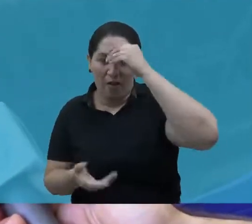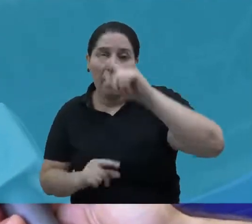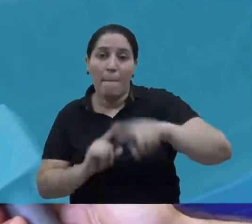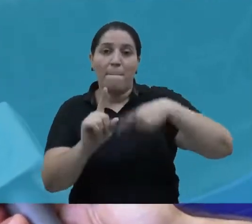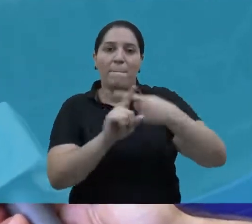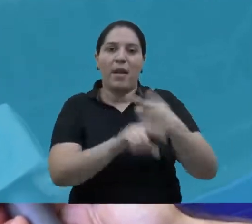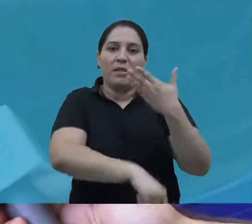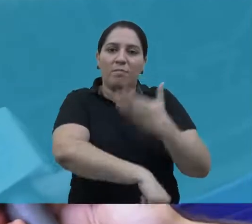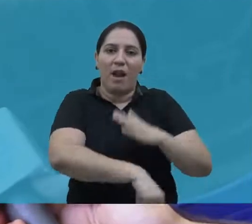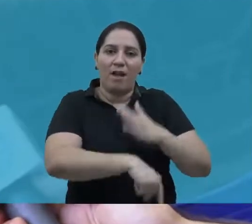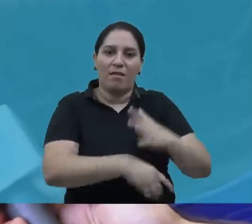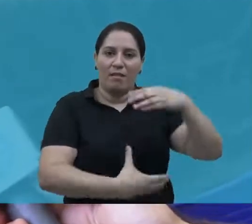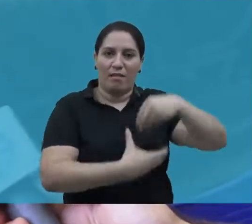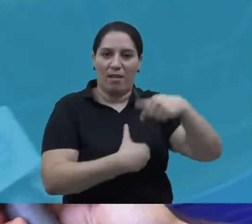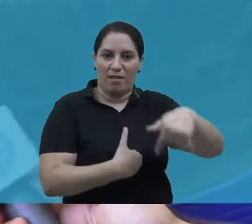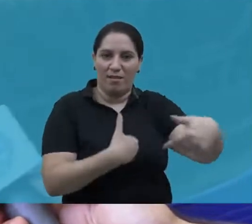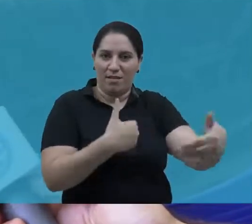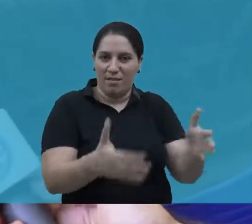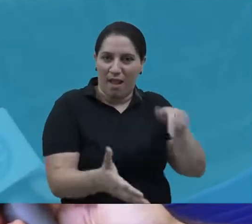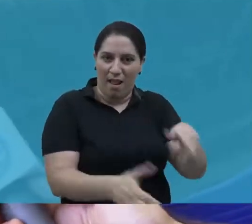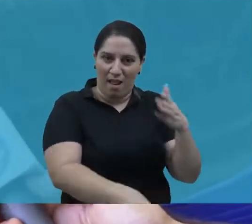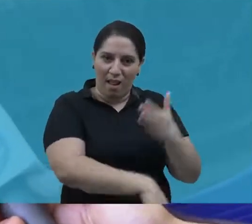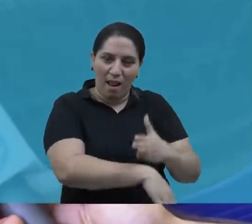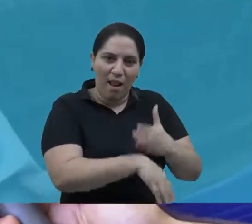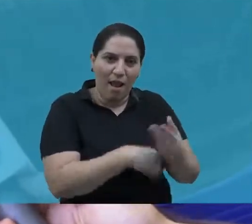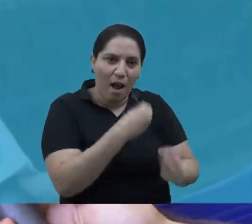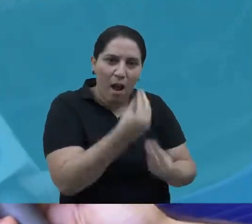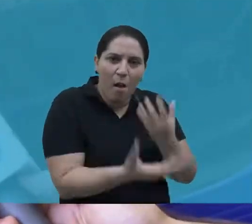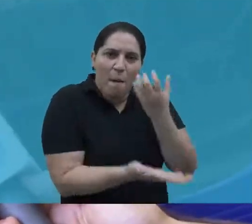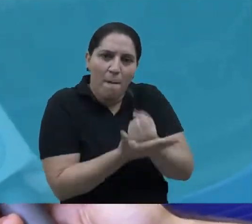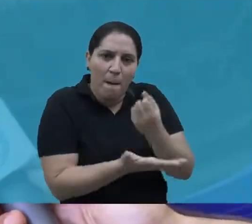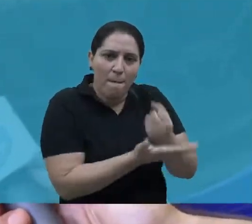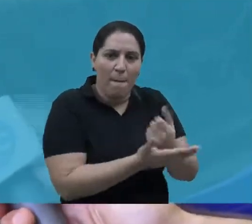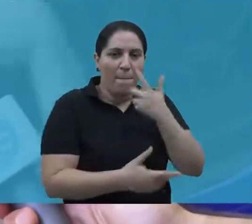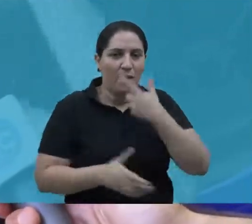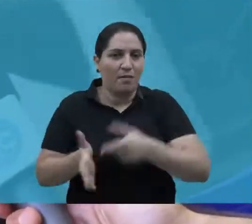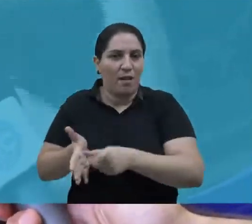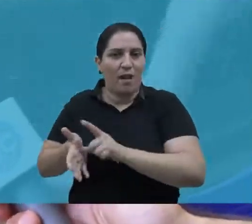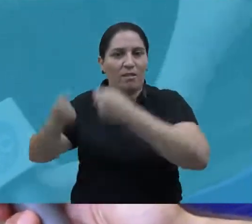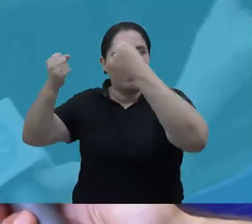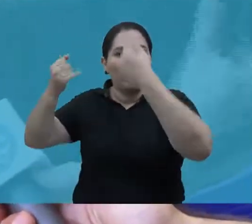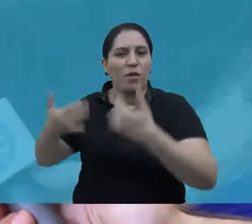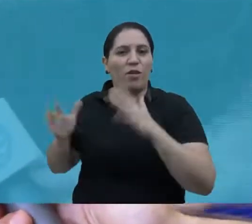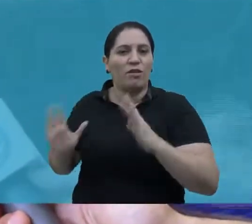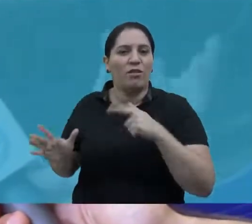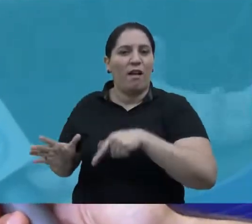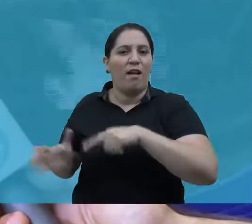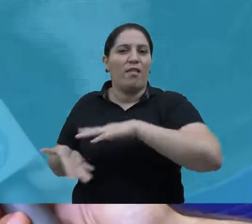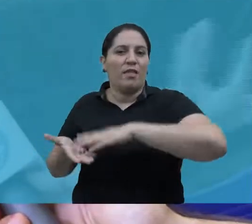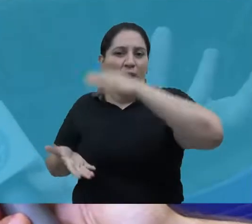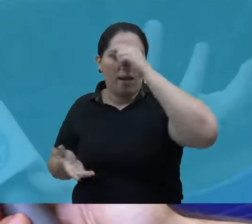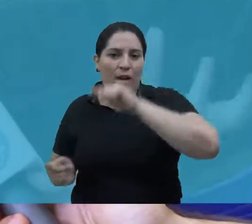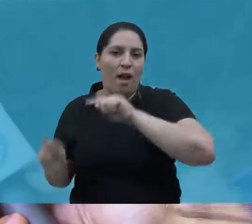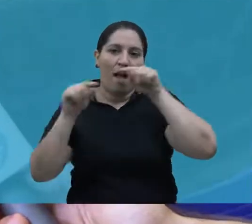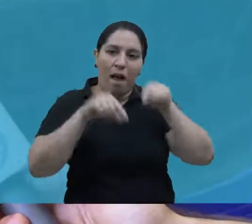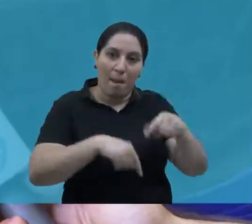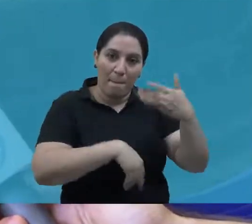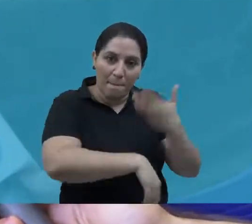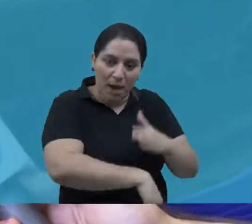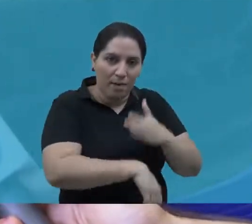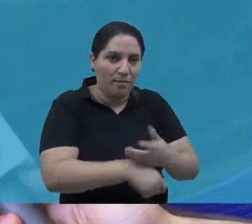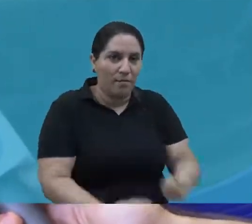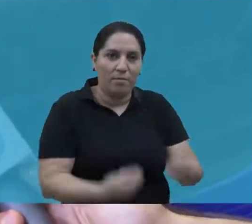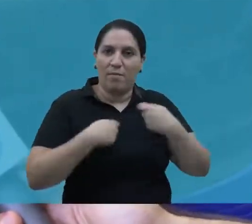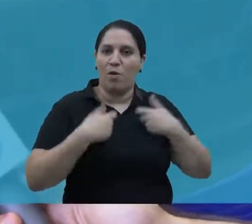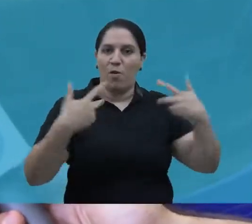aqui é teórico, mas também a vivência aqui dentro do laboratório, porque a gente vê a teoria nas disciplinas,